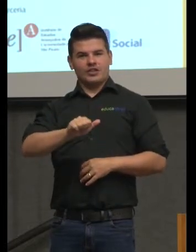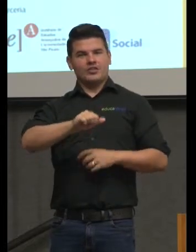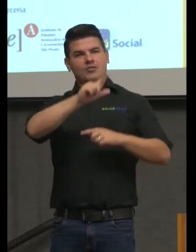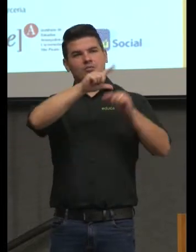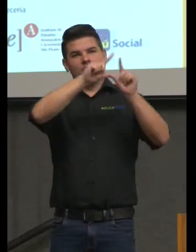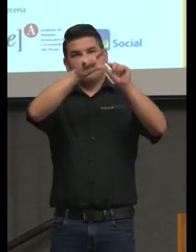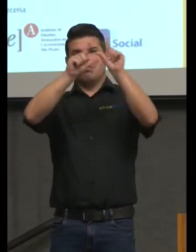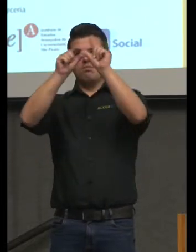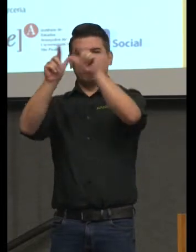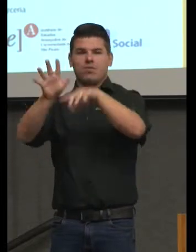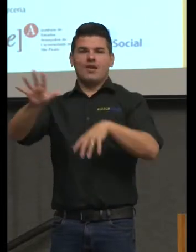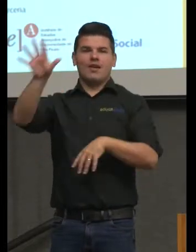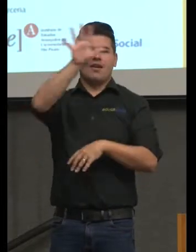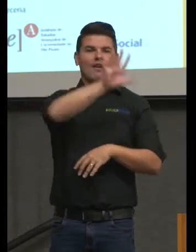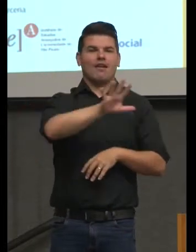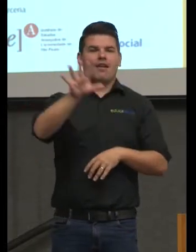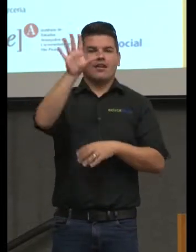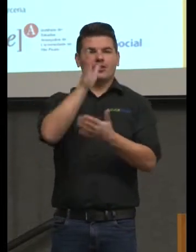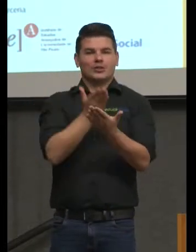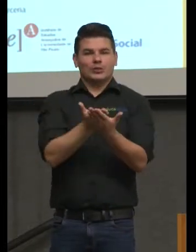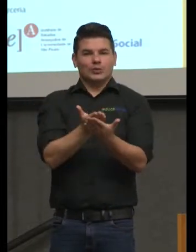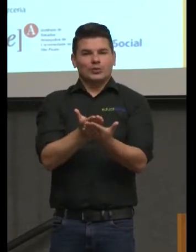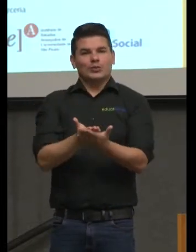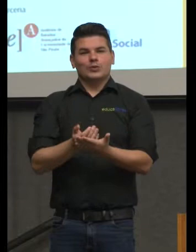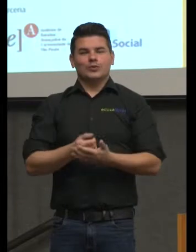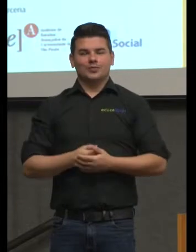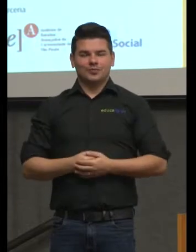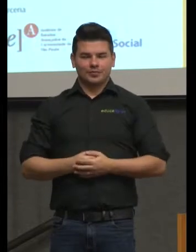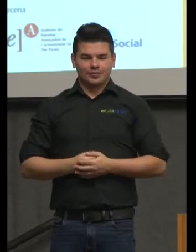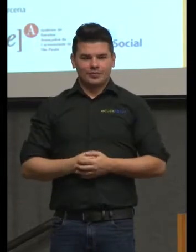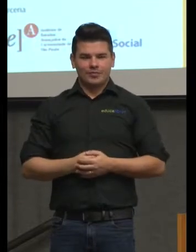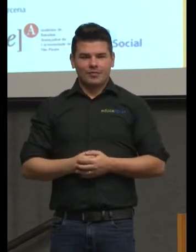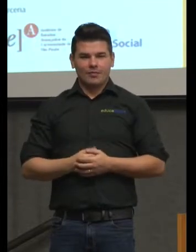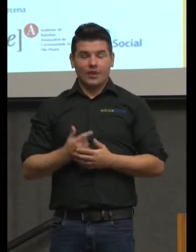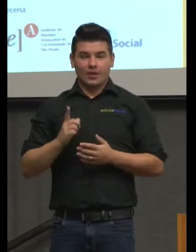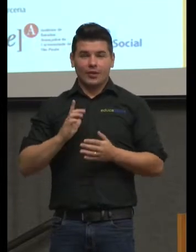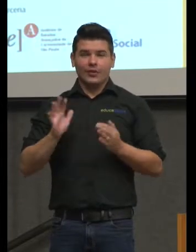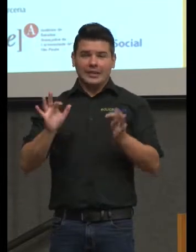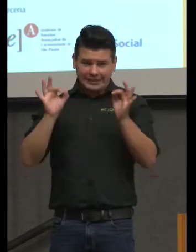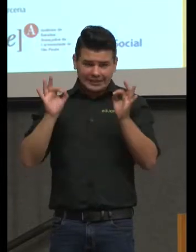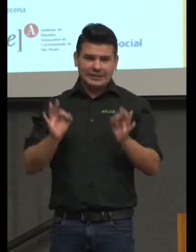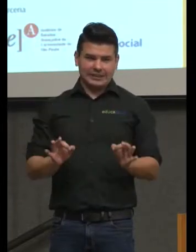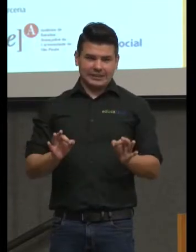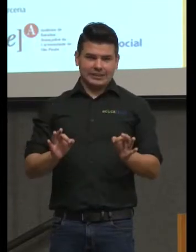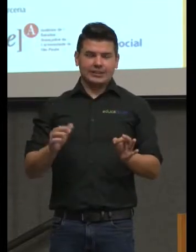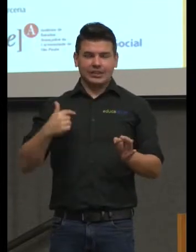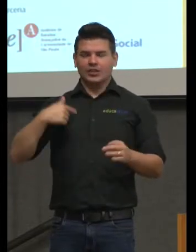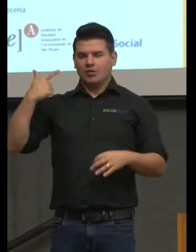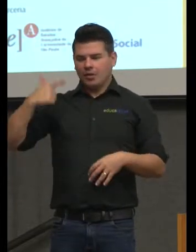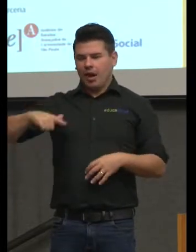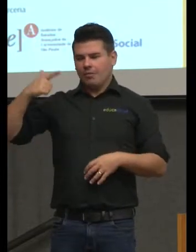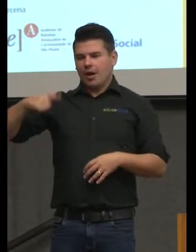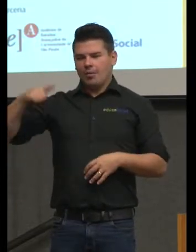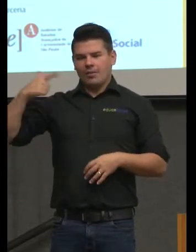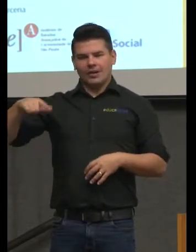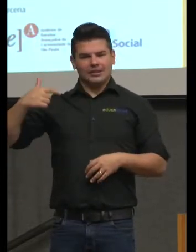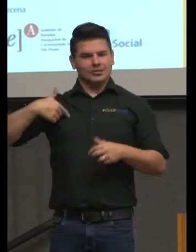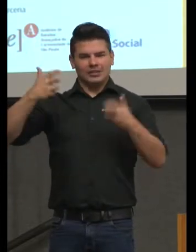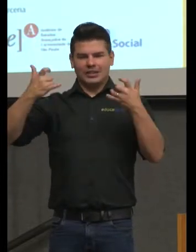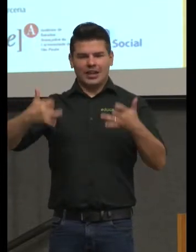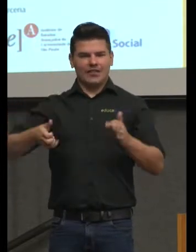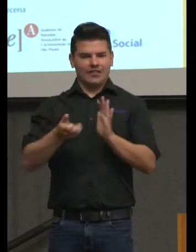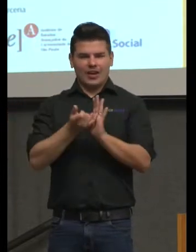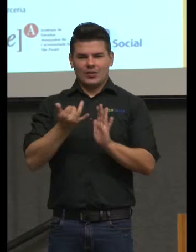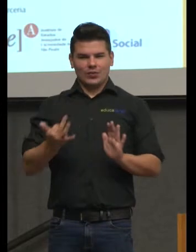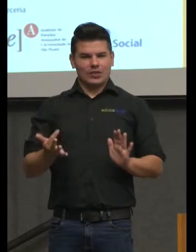gente eu tenho certeza que eu falei demais que eu me repeti etc e que